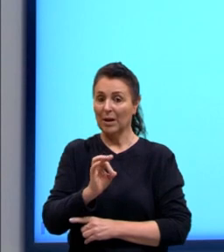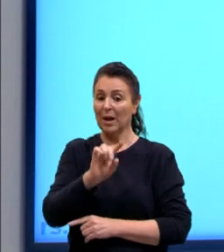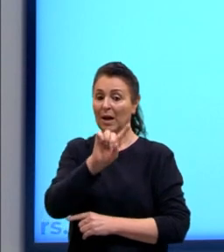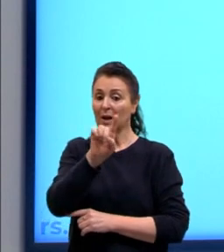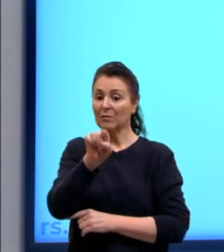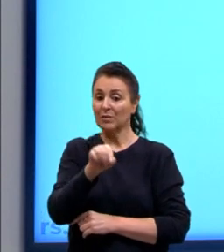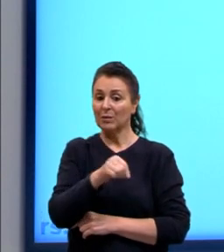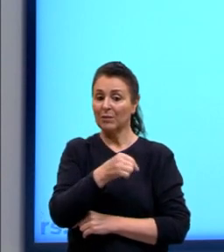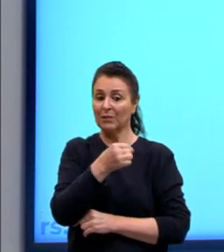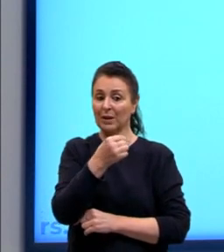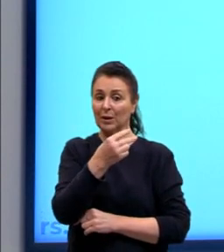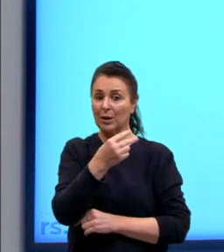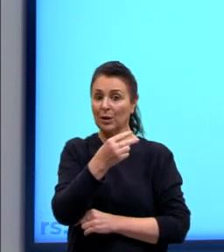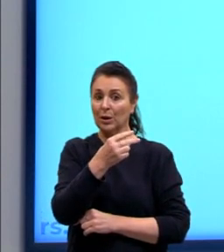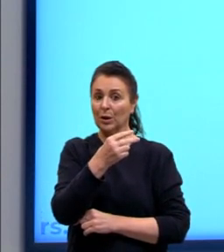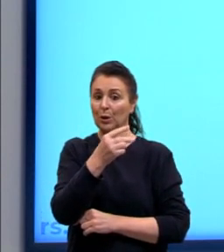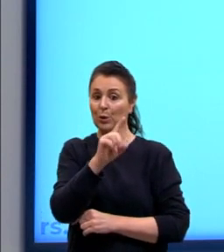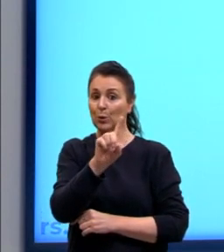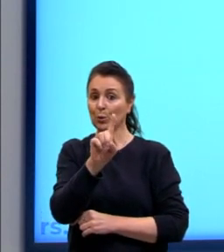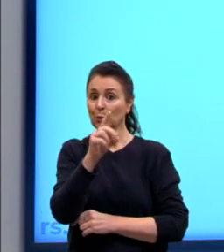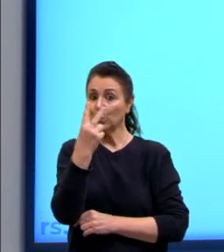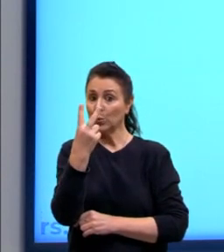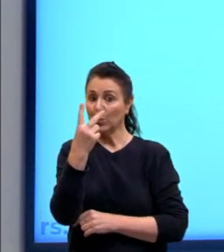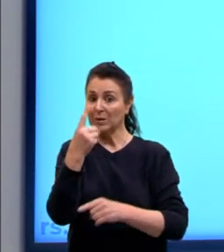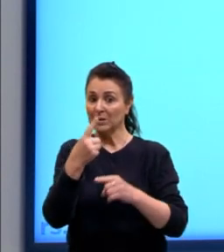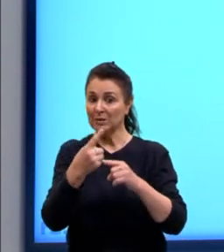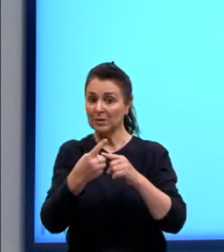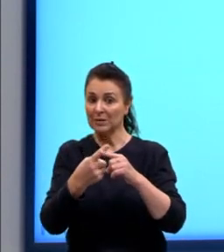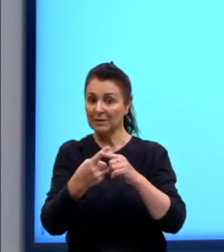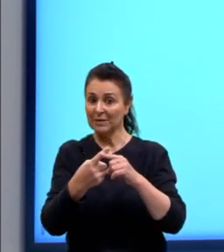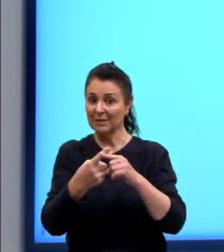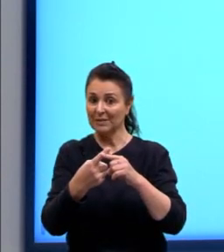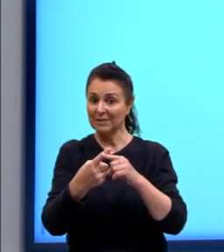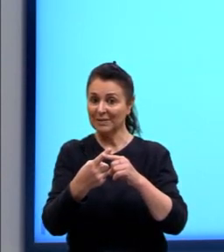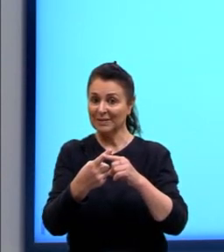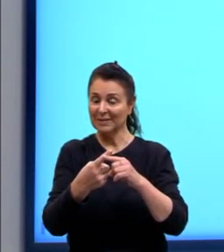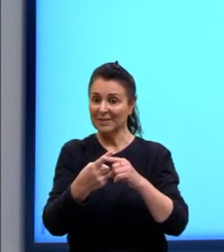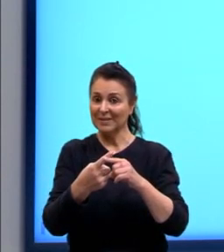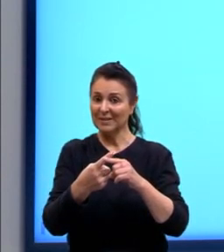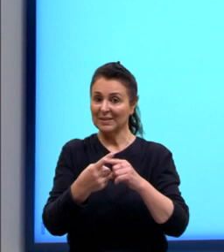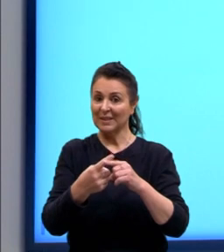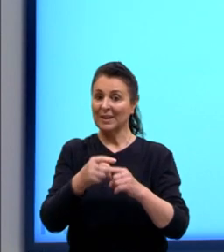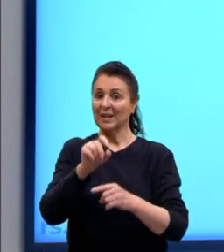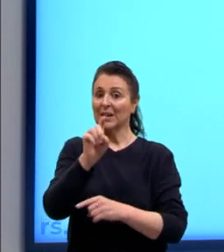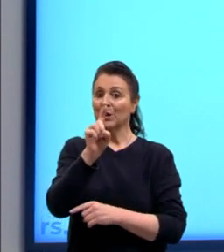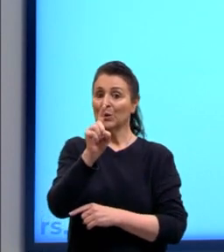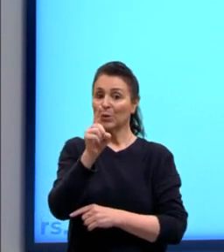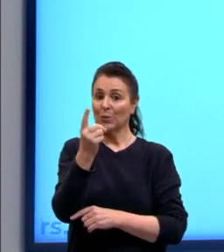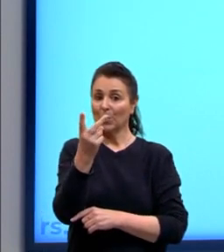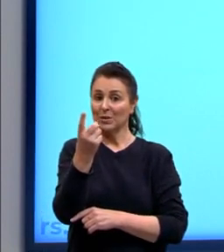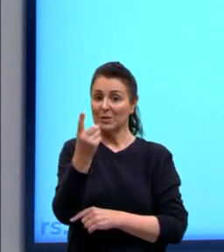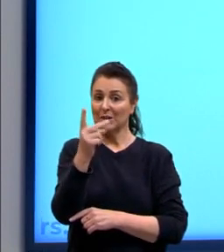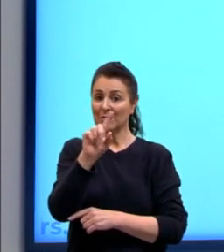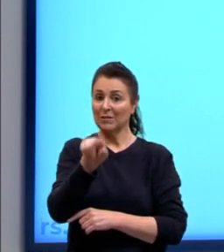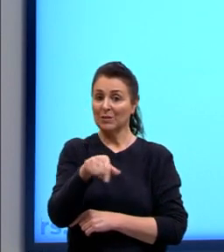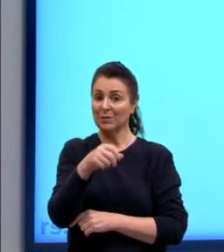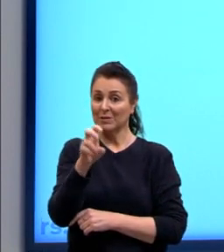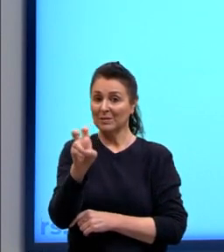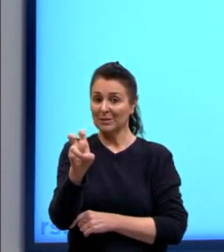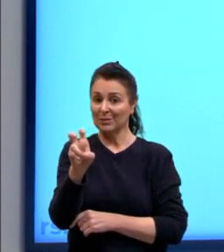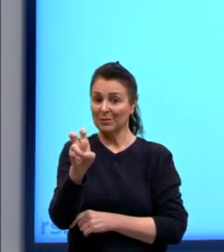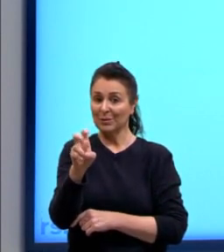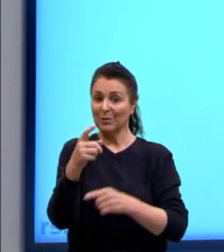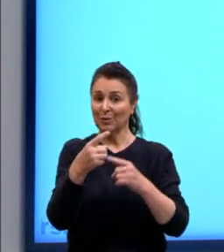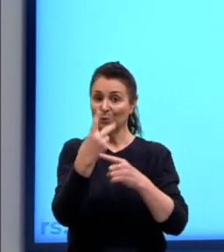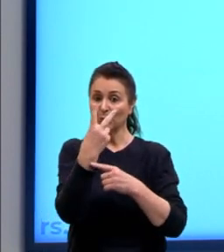duas casinhas. Então, daqui ela vai pular para 12,5. Então, 12